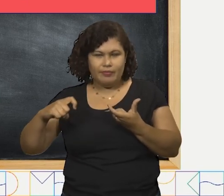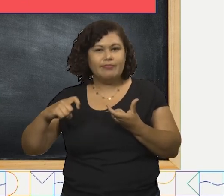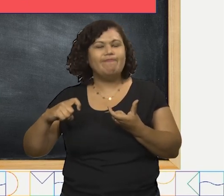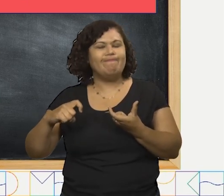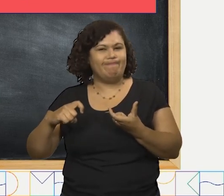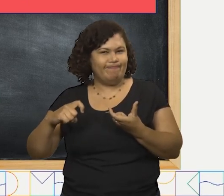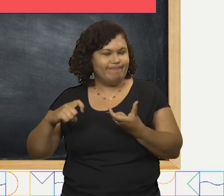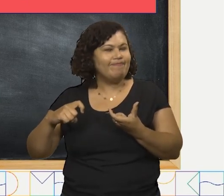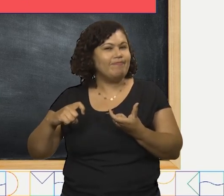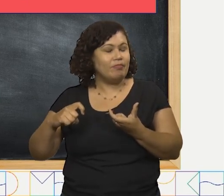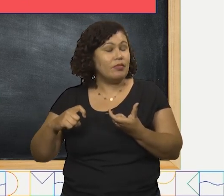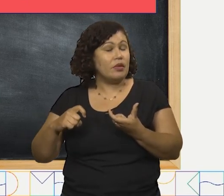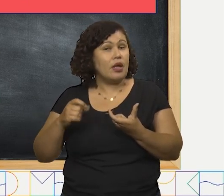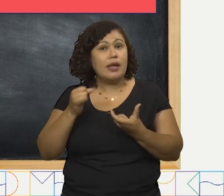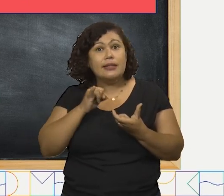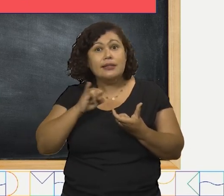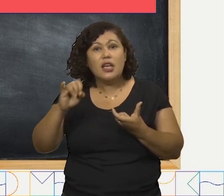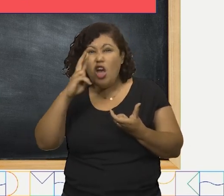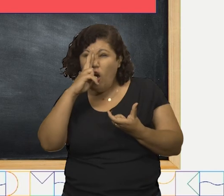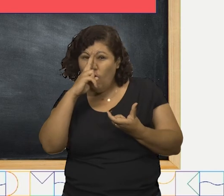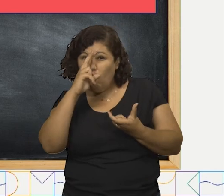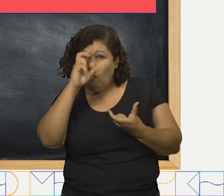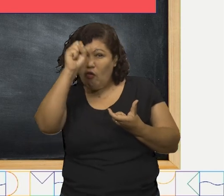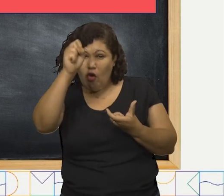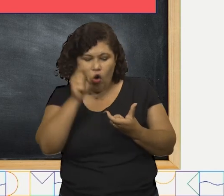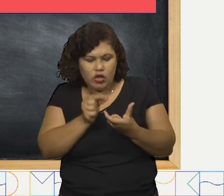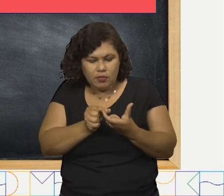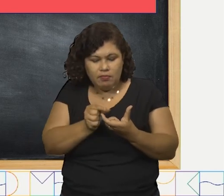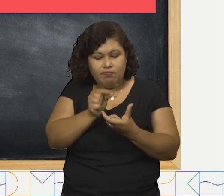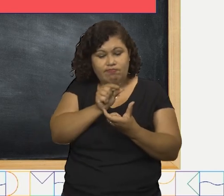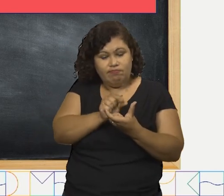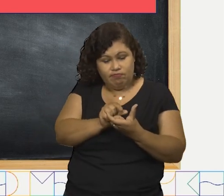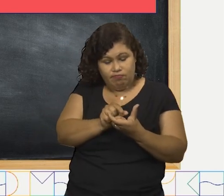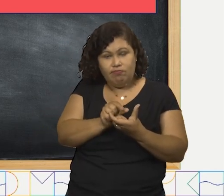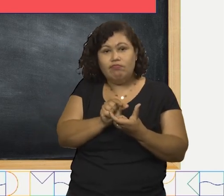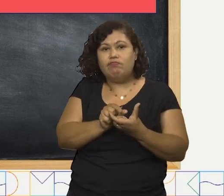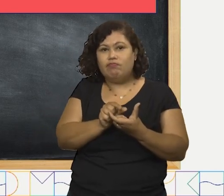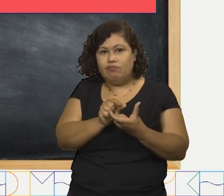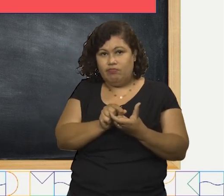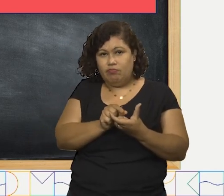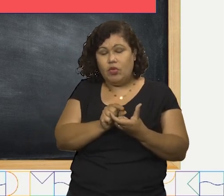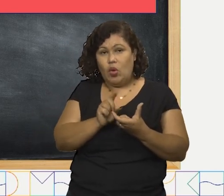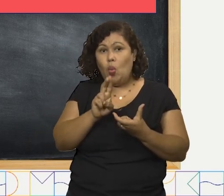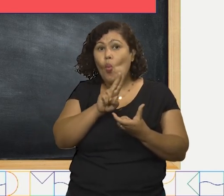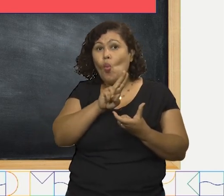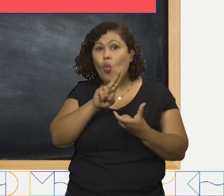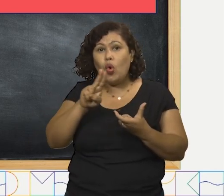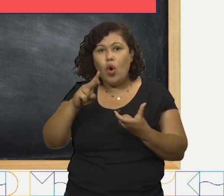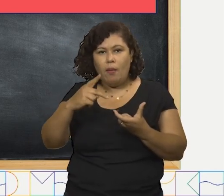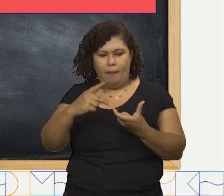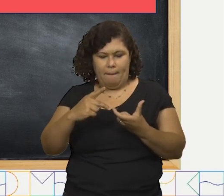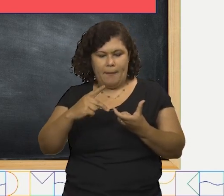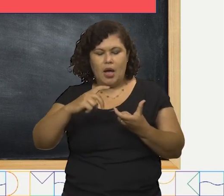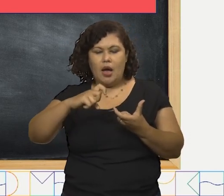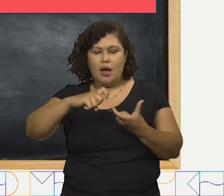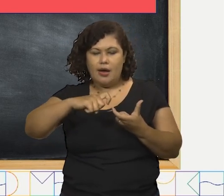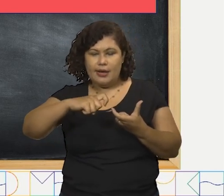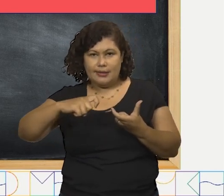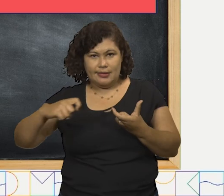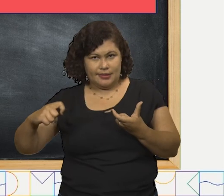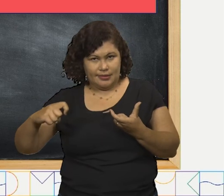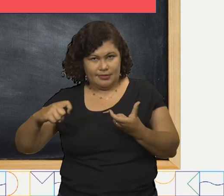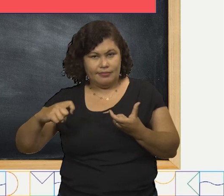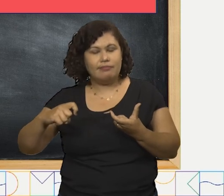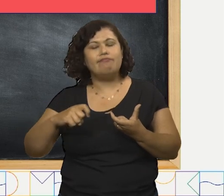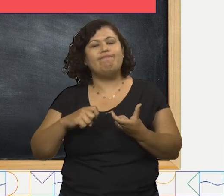oxítonas. As que possuem sílabas mais fortes na penúltima sílaba são chamadas